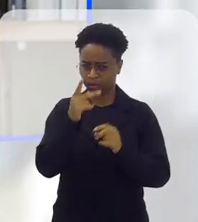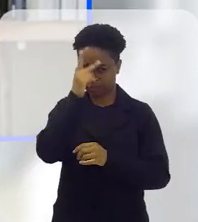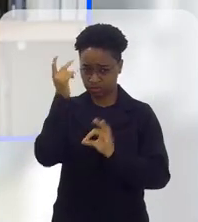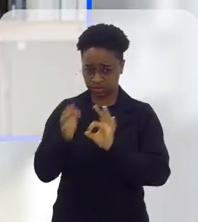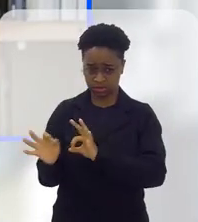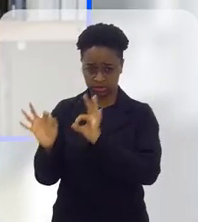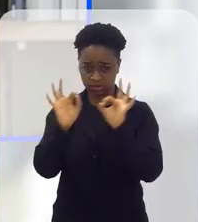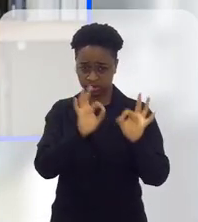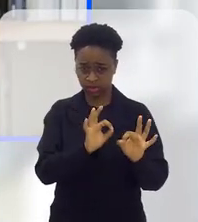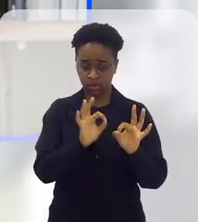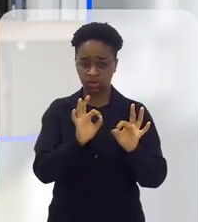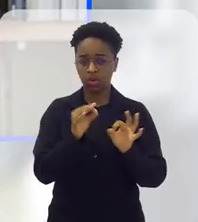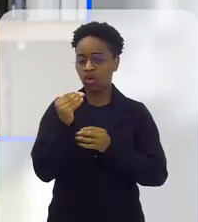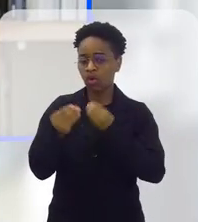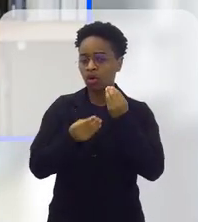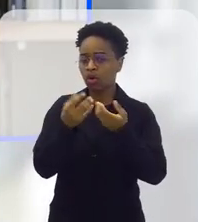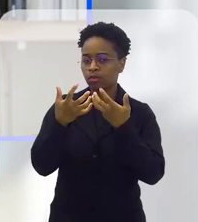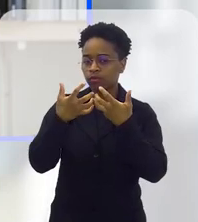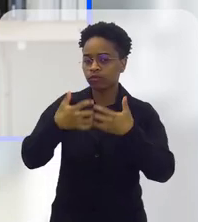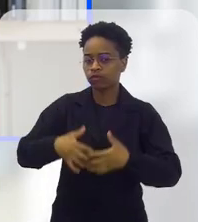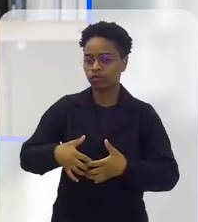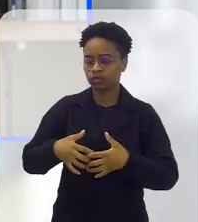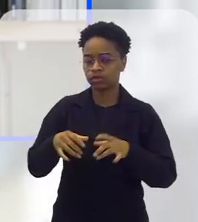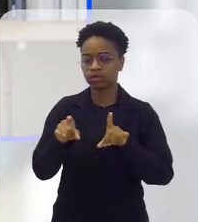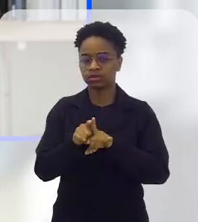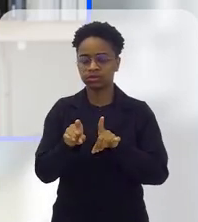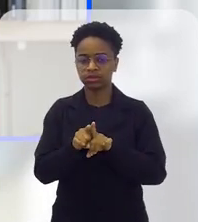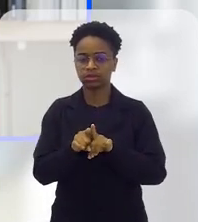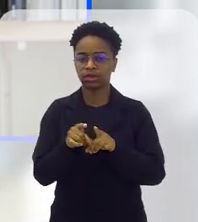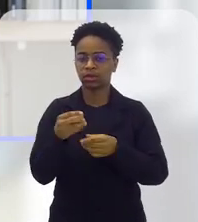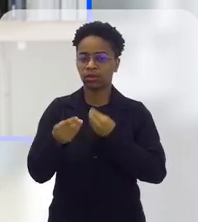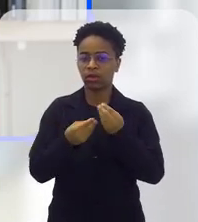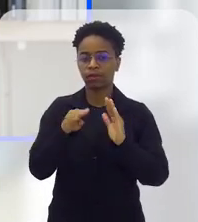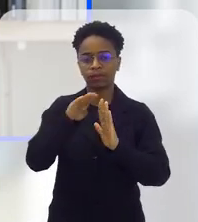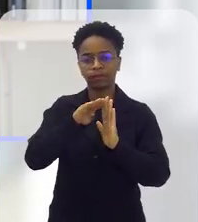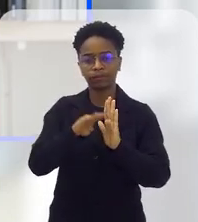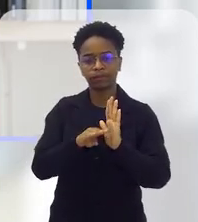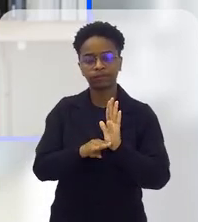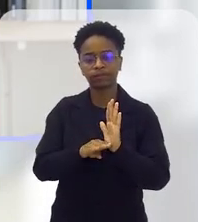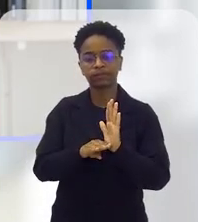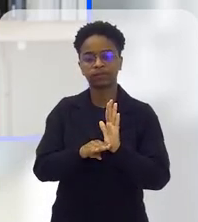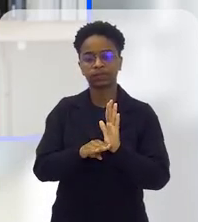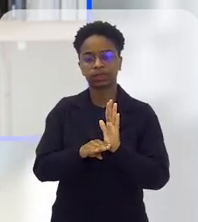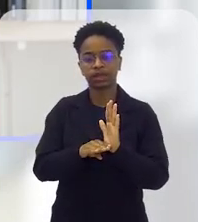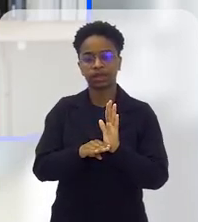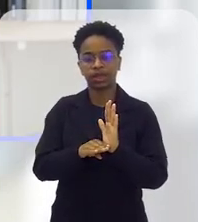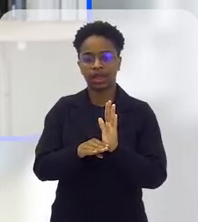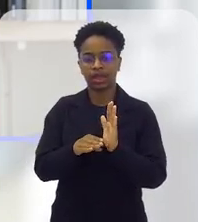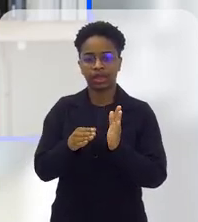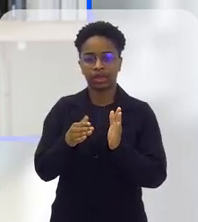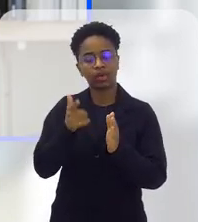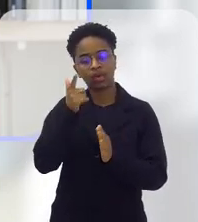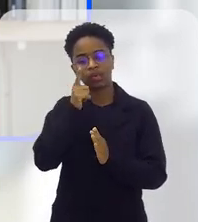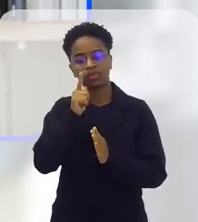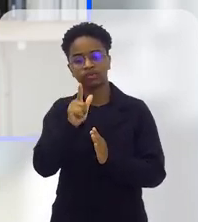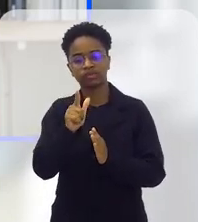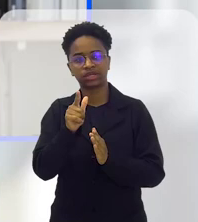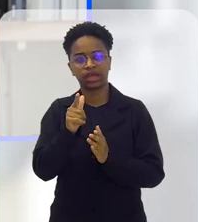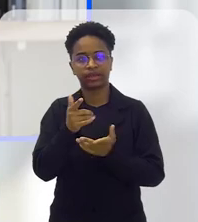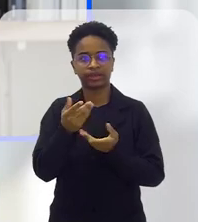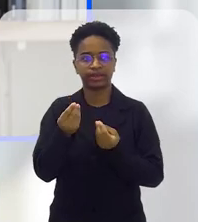mais para quem está nos assistindo como funciona e como esse programa vai além apenas de